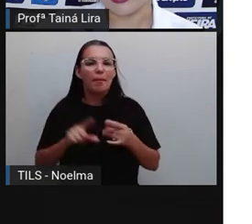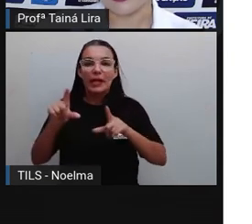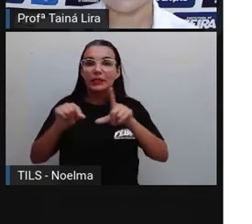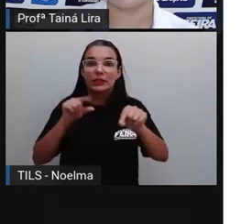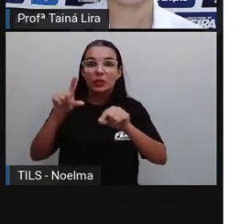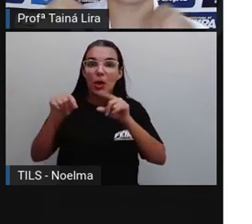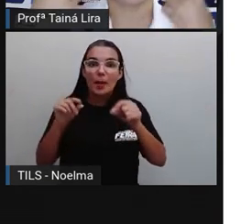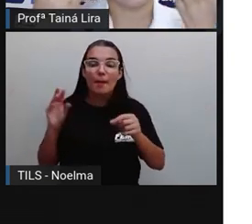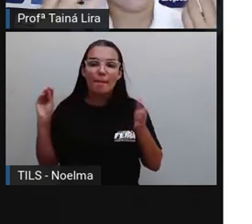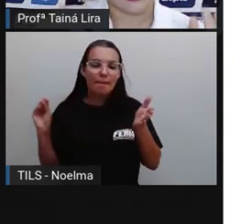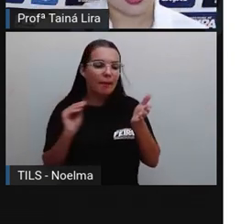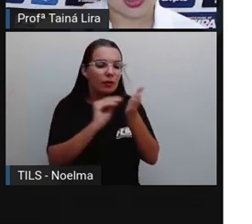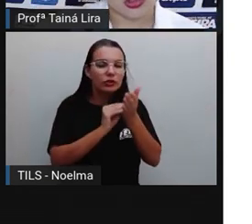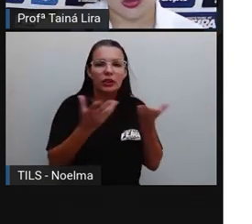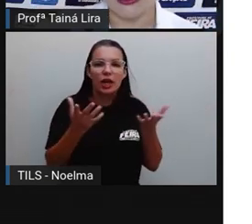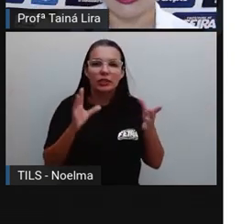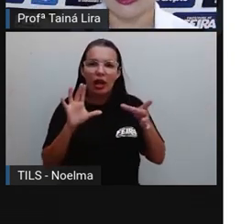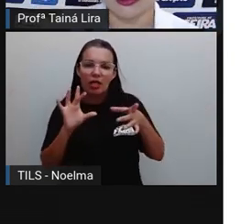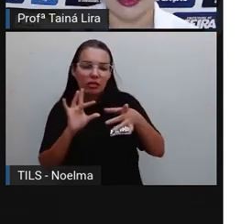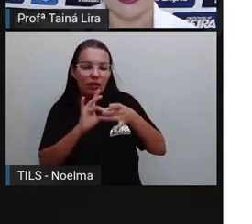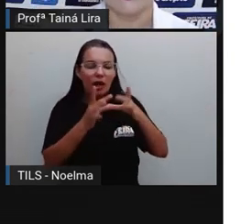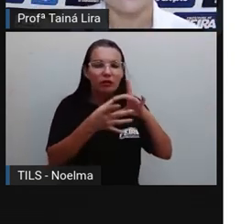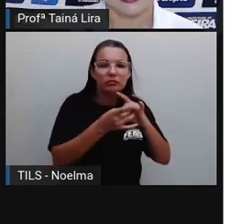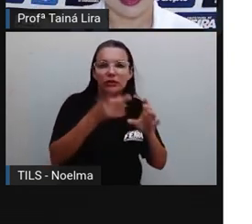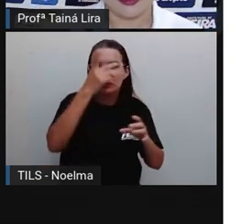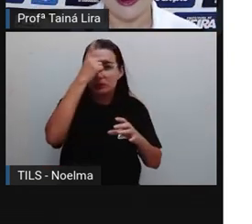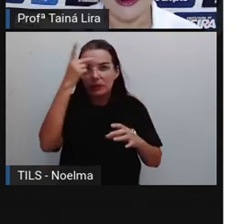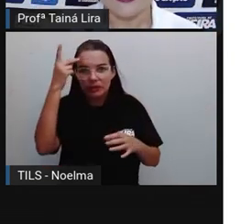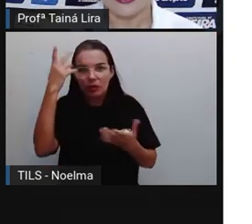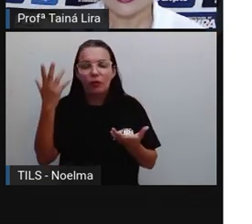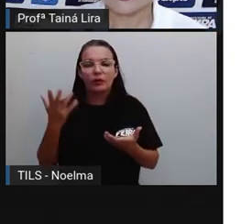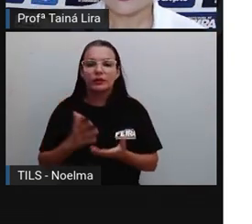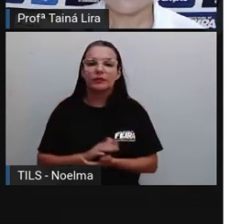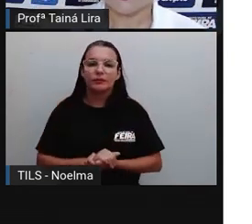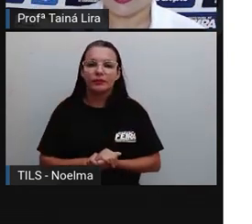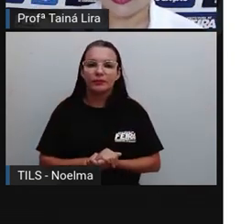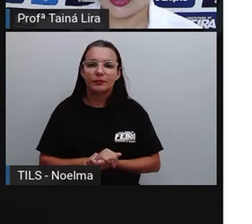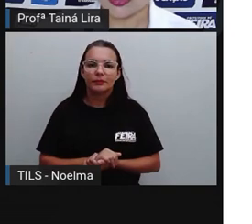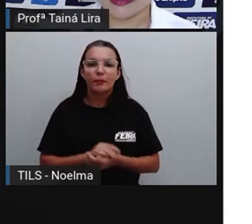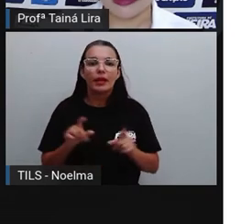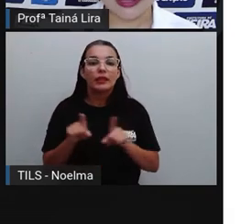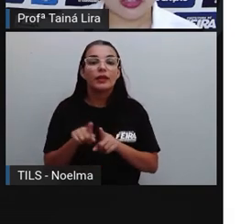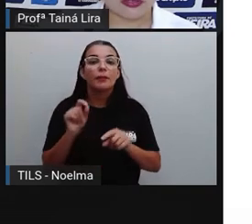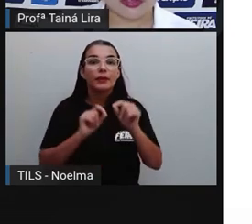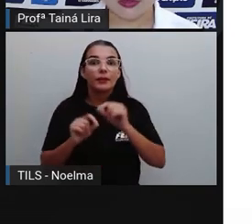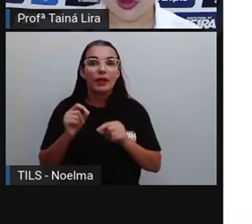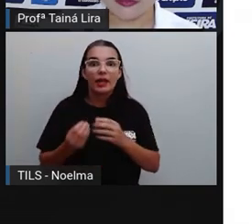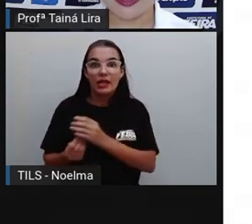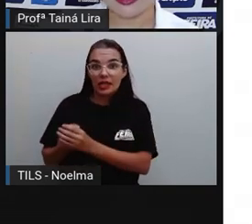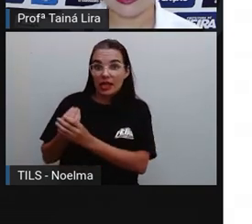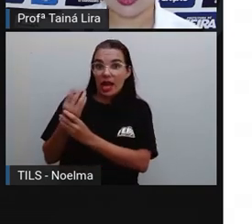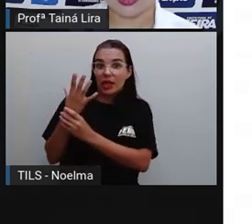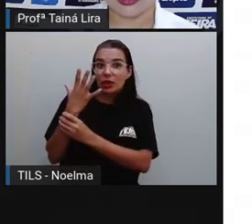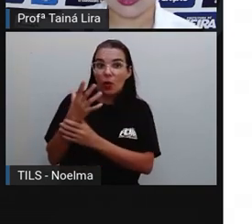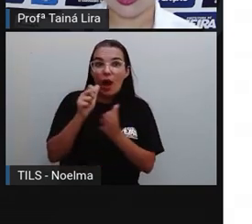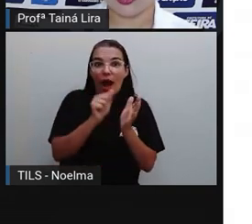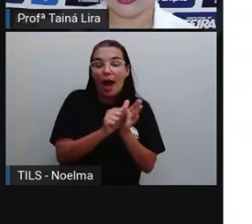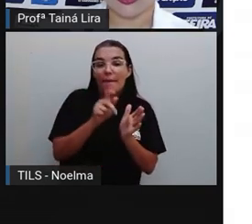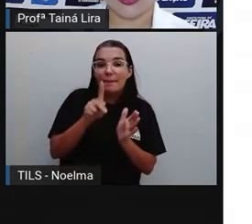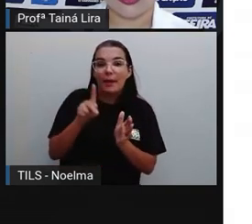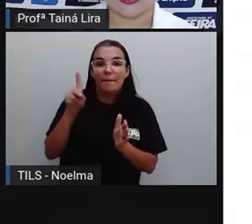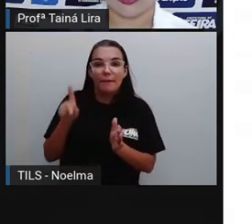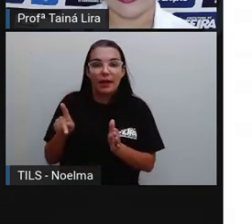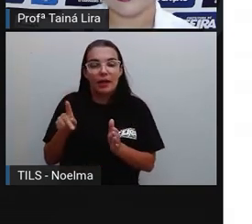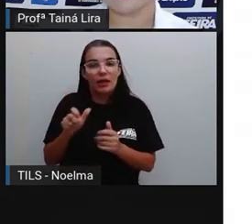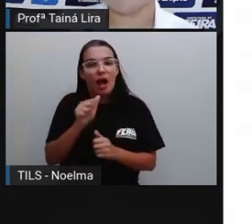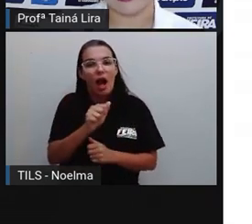as postagens, de interagir com o público, tá bom? Desenvolvedor de aplicativos móveis. Então, a gente tem hoje